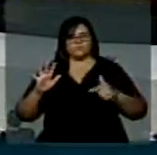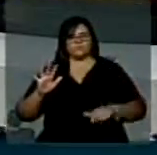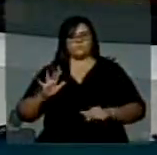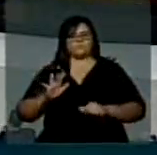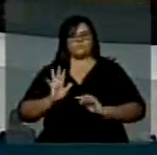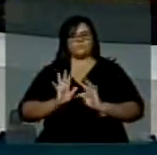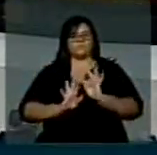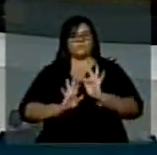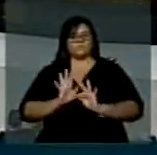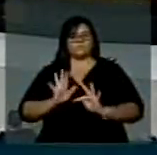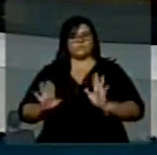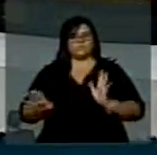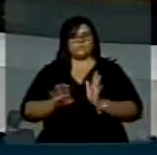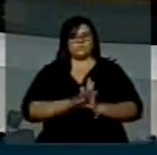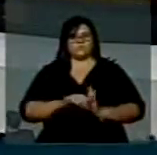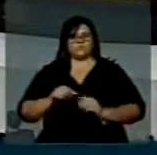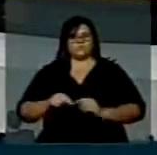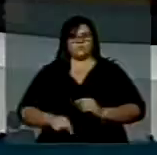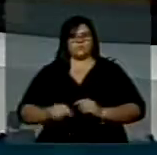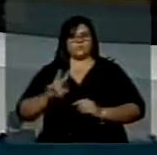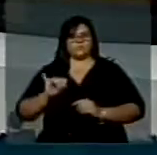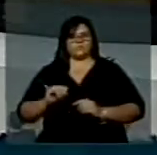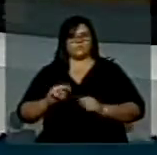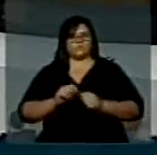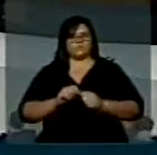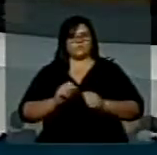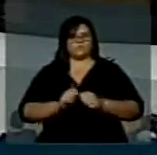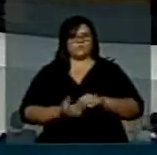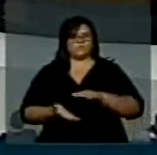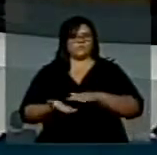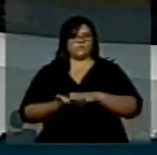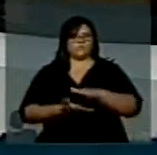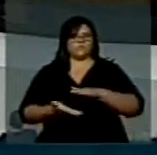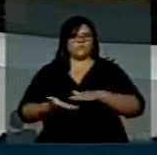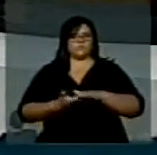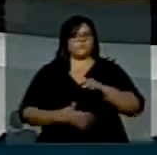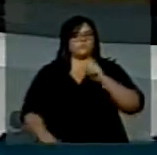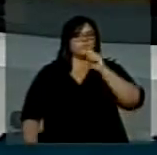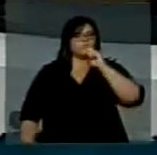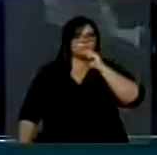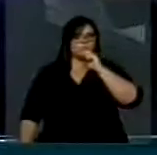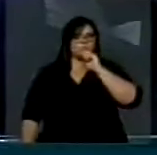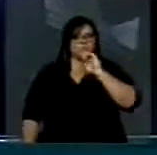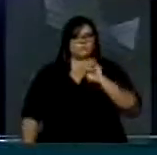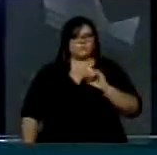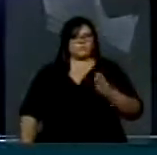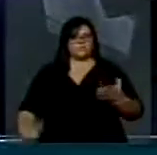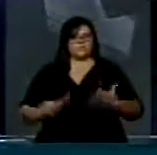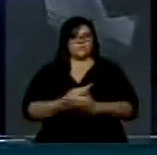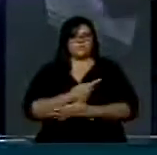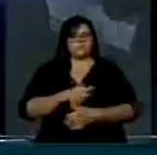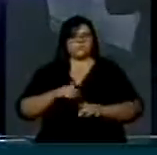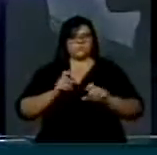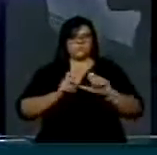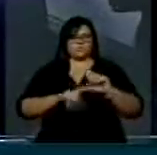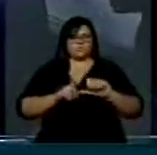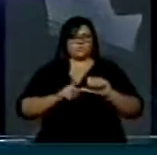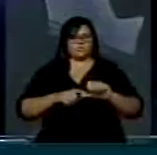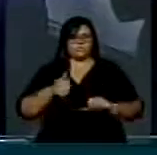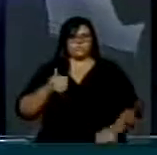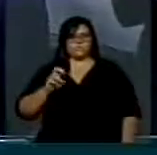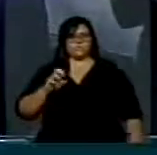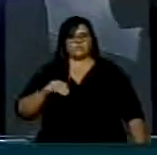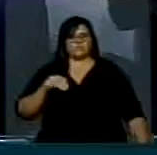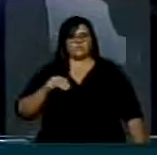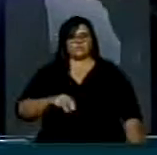está chegando aqui, vai se tirar a cópia ainda, e quando isso acontecer, suspenderemos a sessão por 15 minutos.